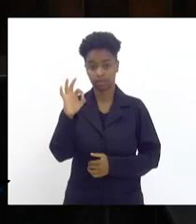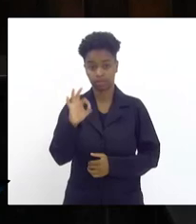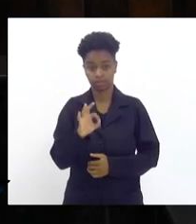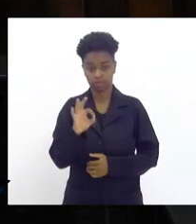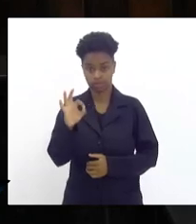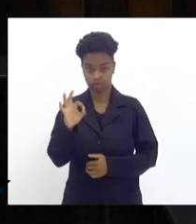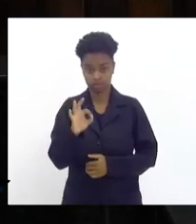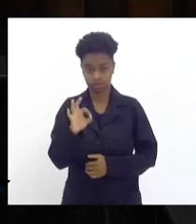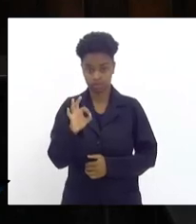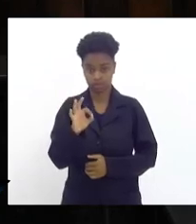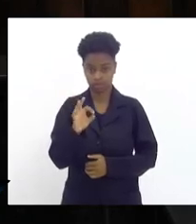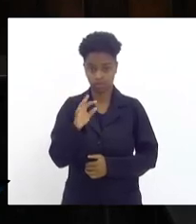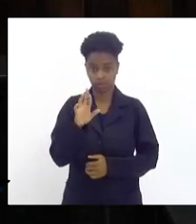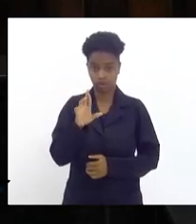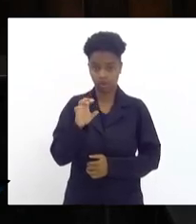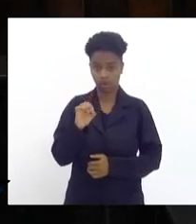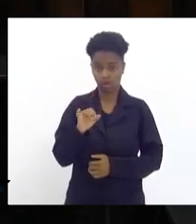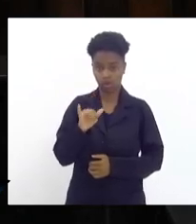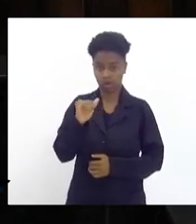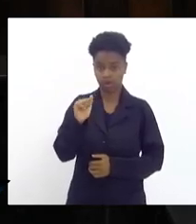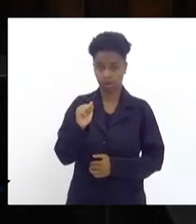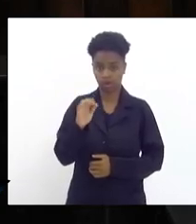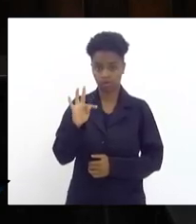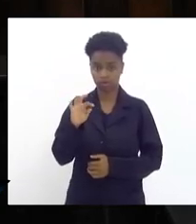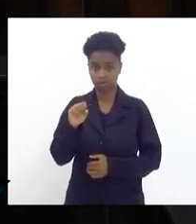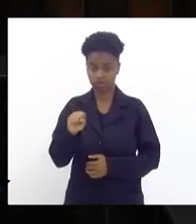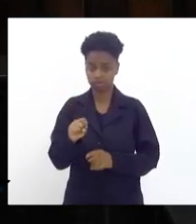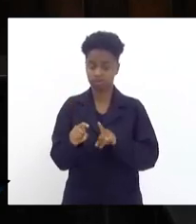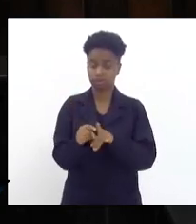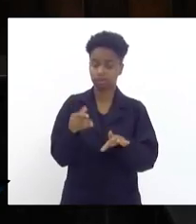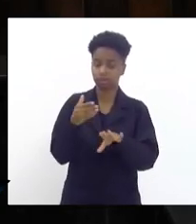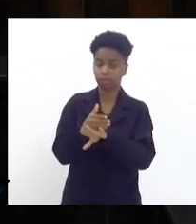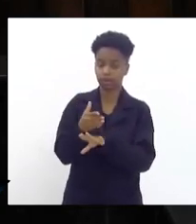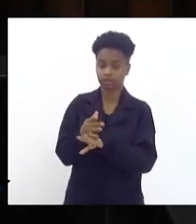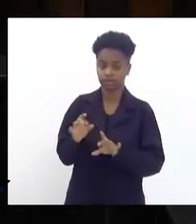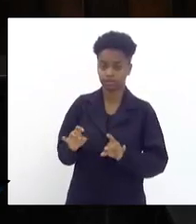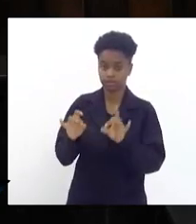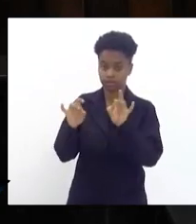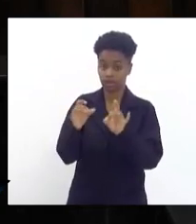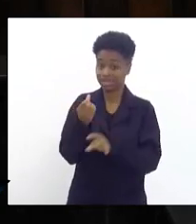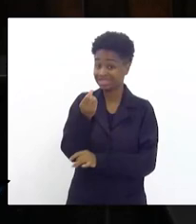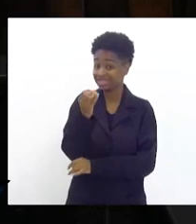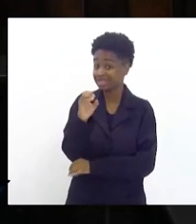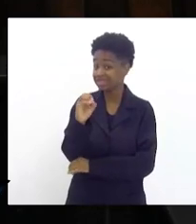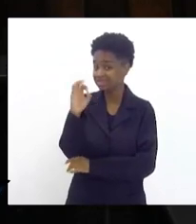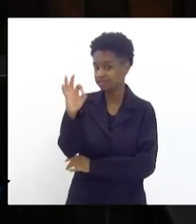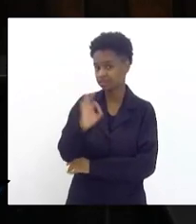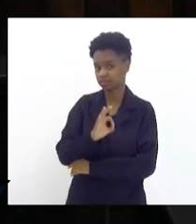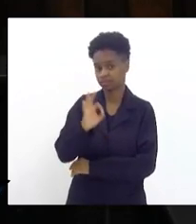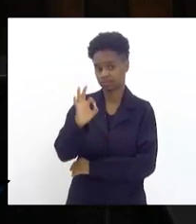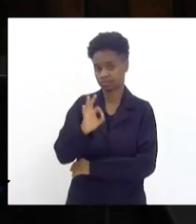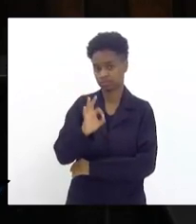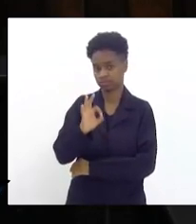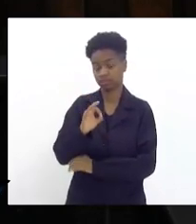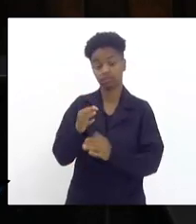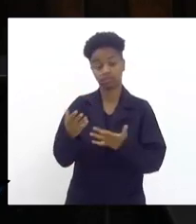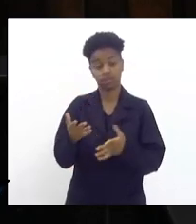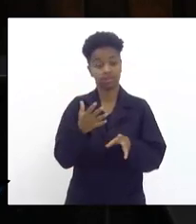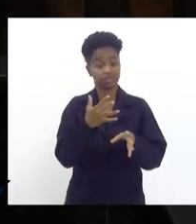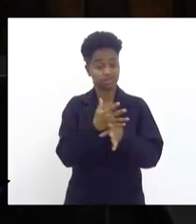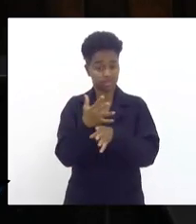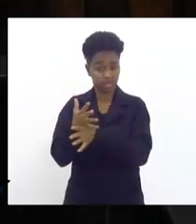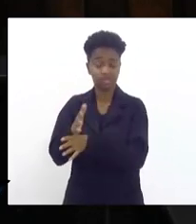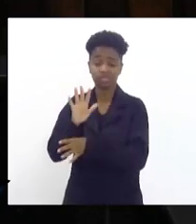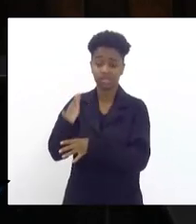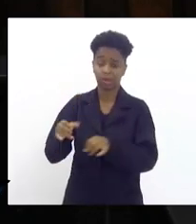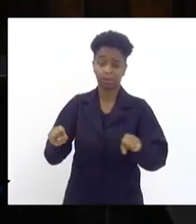dos seus royalties e participações especiais. 60%. Os municípios já estão